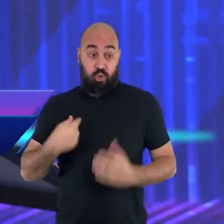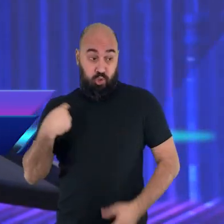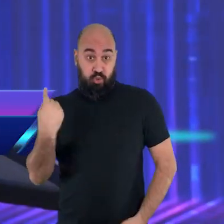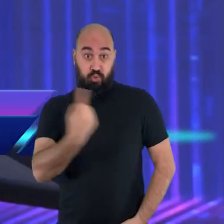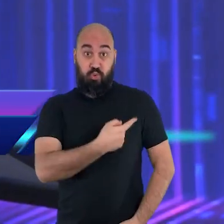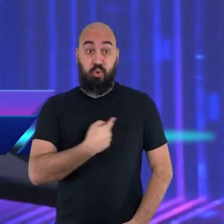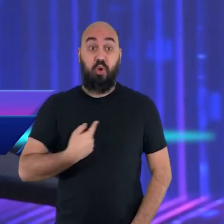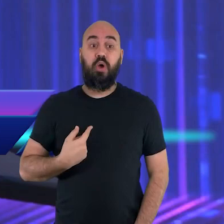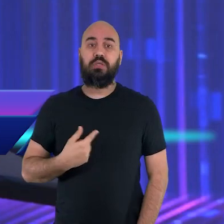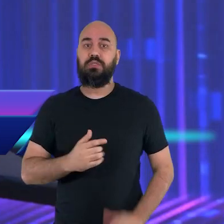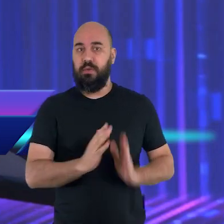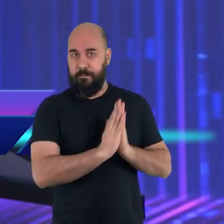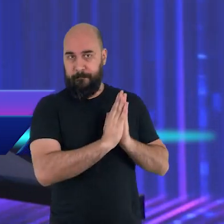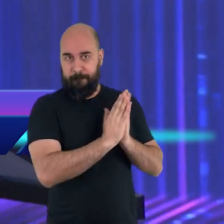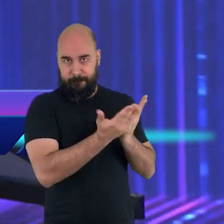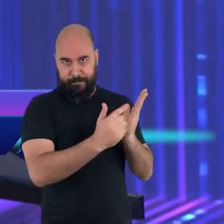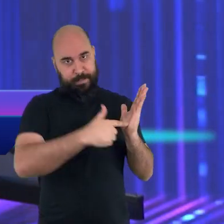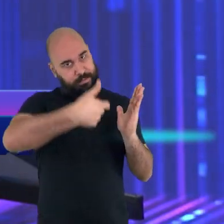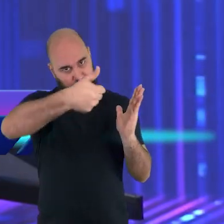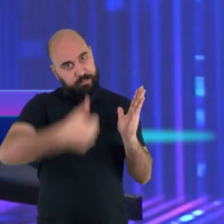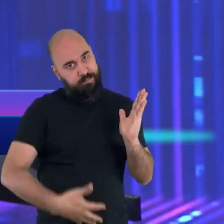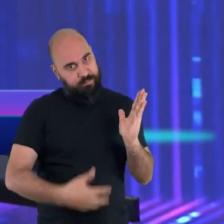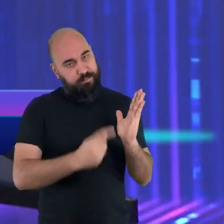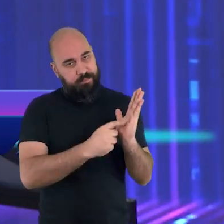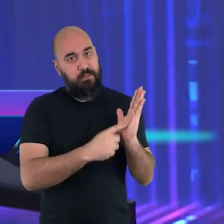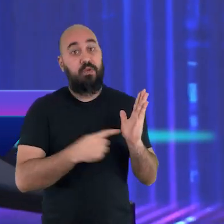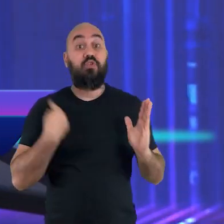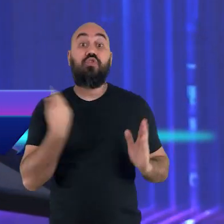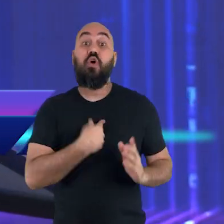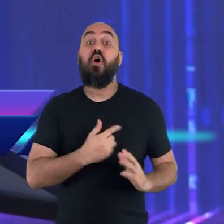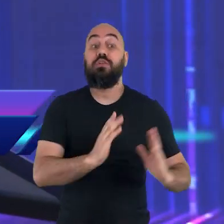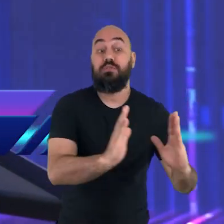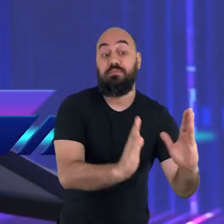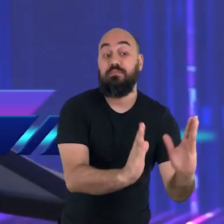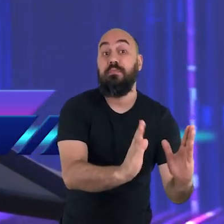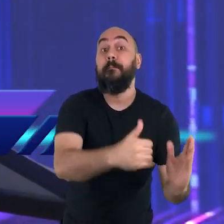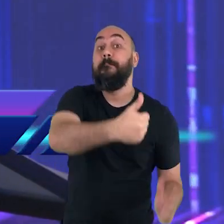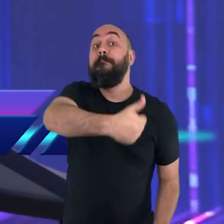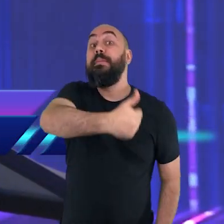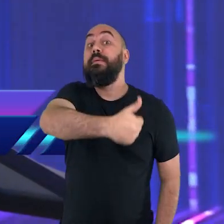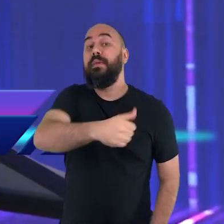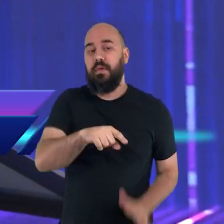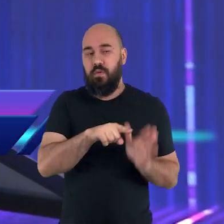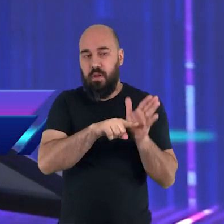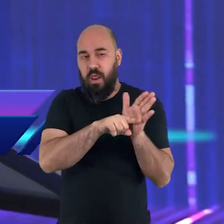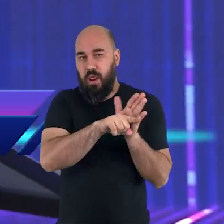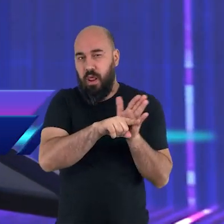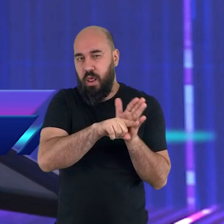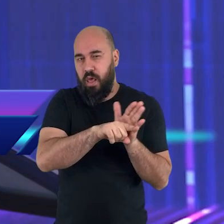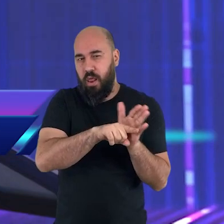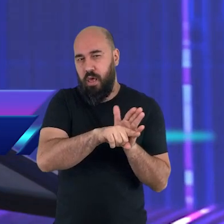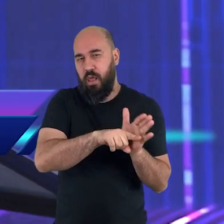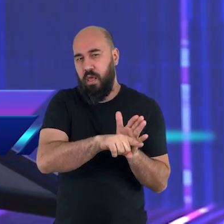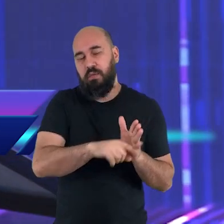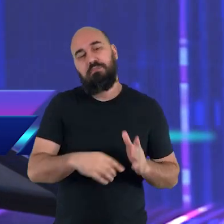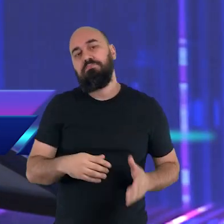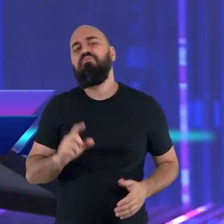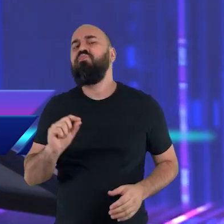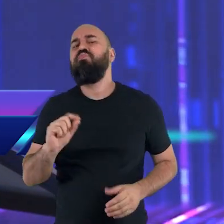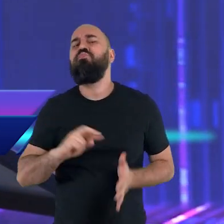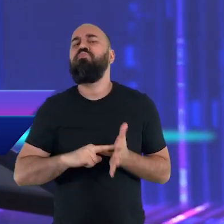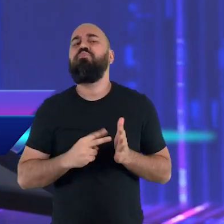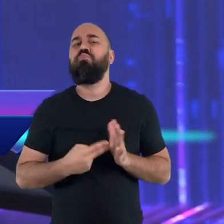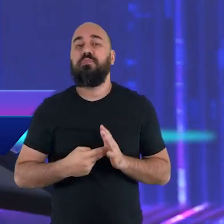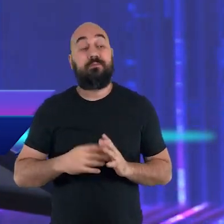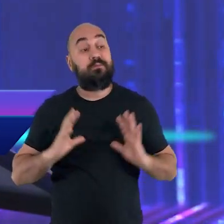Deus, nós estamos vivendo o juízo de investigação. Ou seja, todos os seres humanos